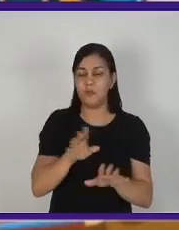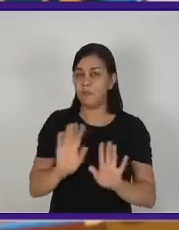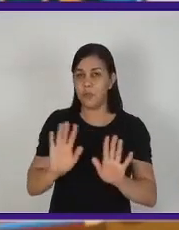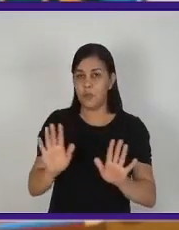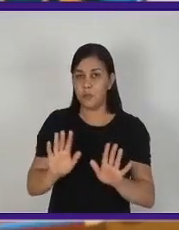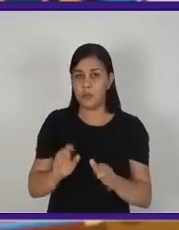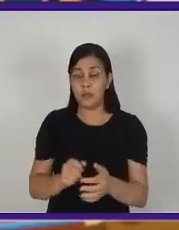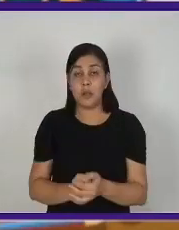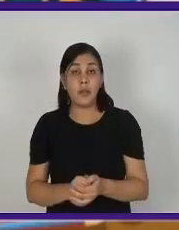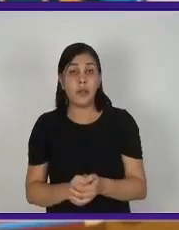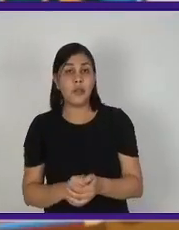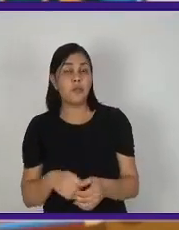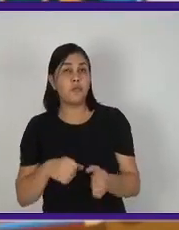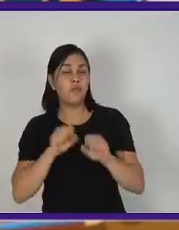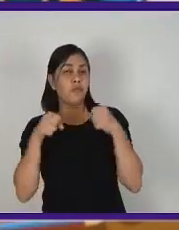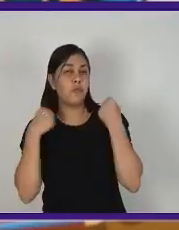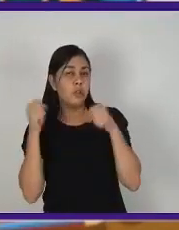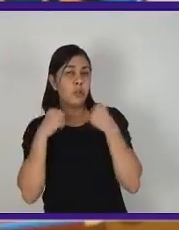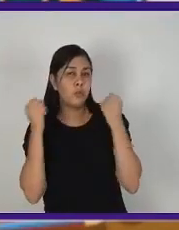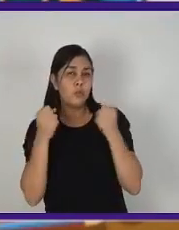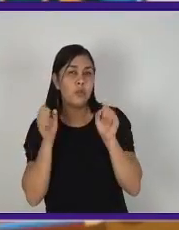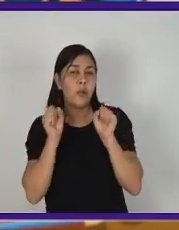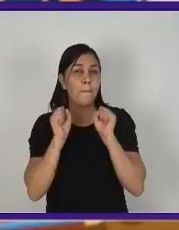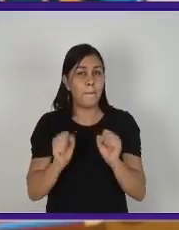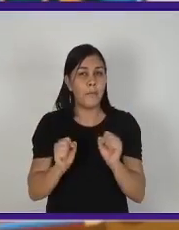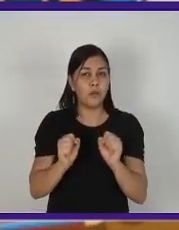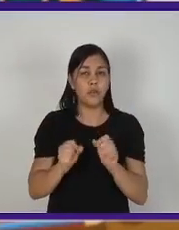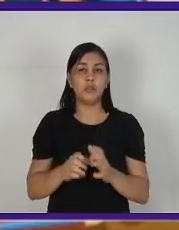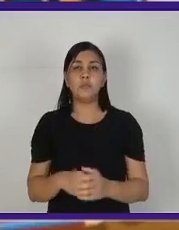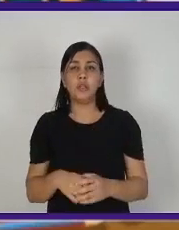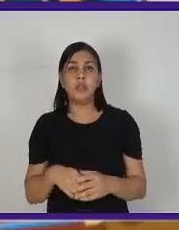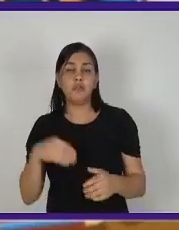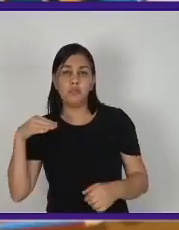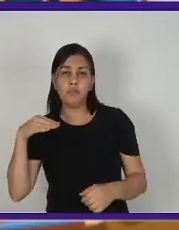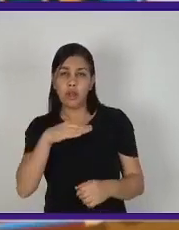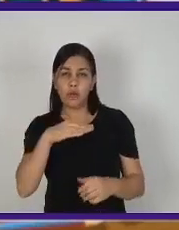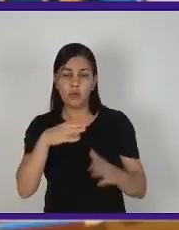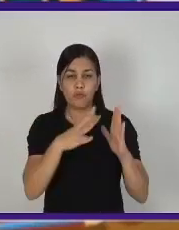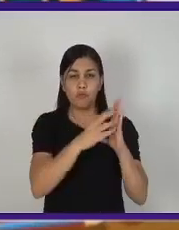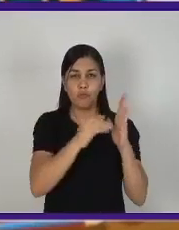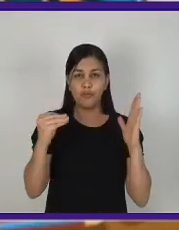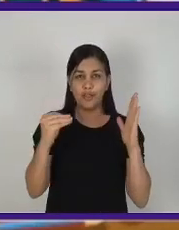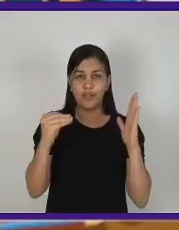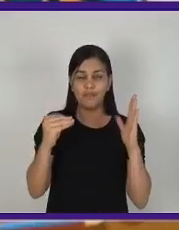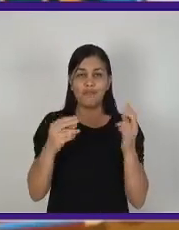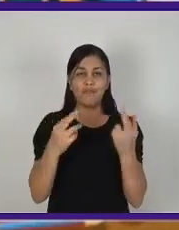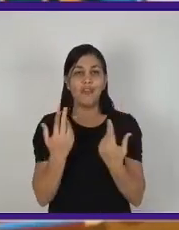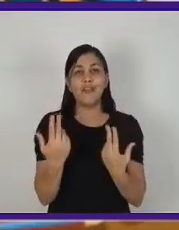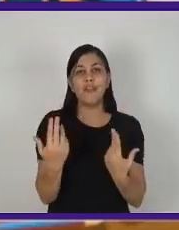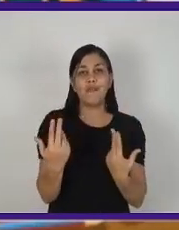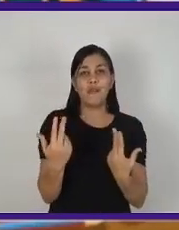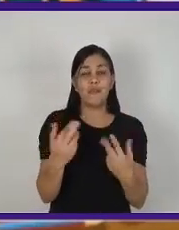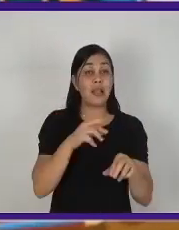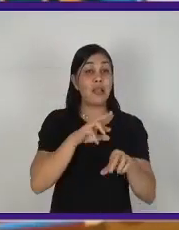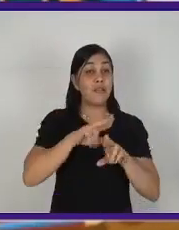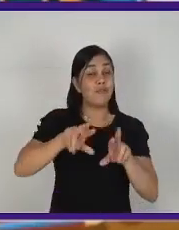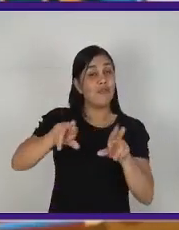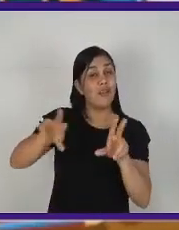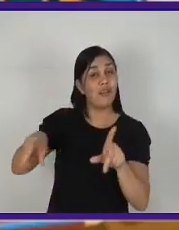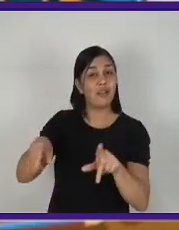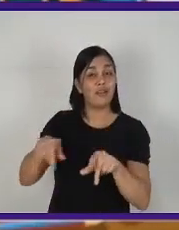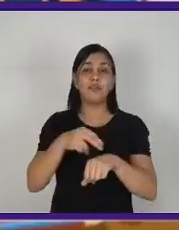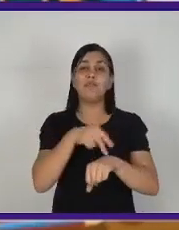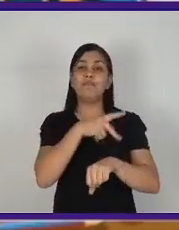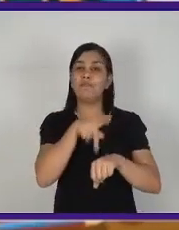de venda ou de produção. Uma indústria, ela pode fabricar o mesmo modelo de automóvel em montadores que estão localizadas em diferentes países